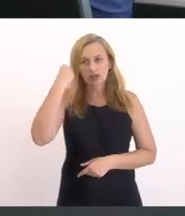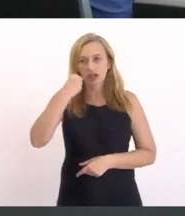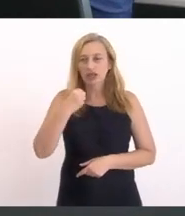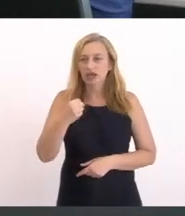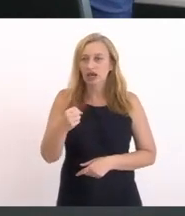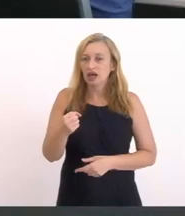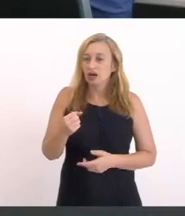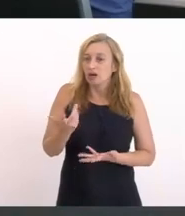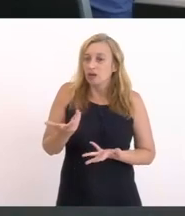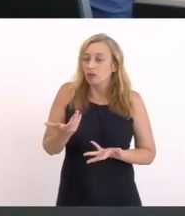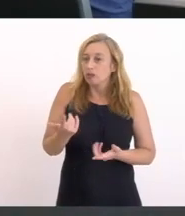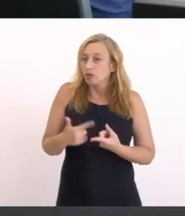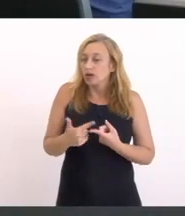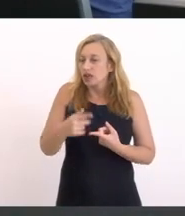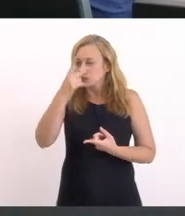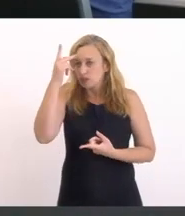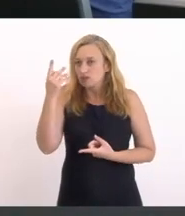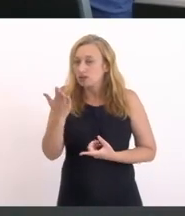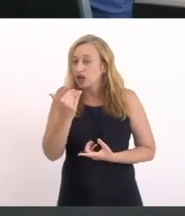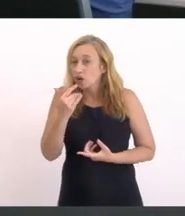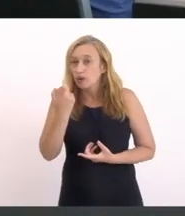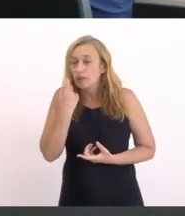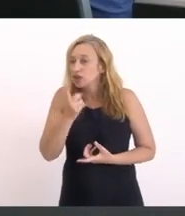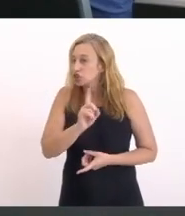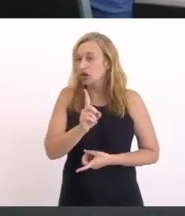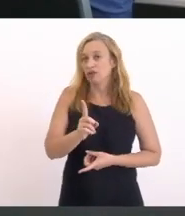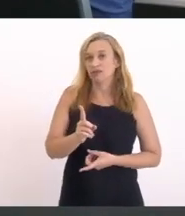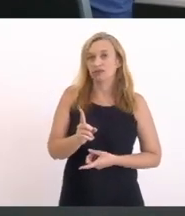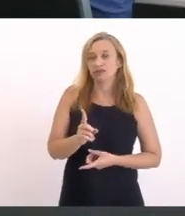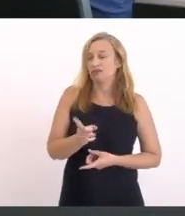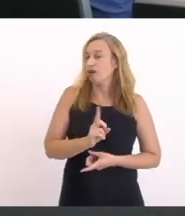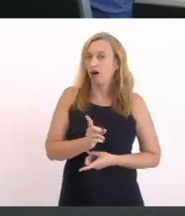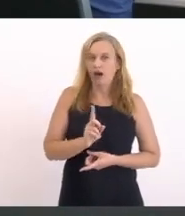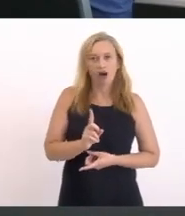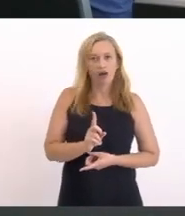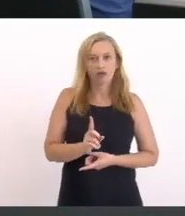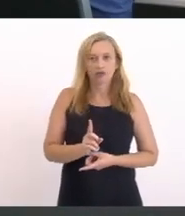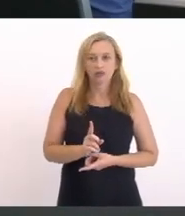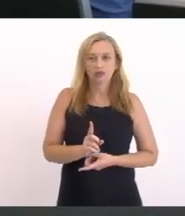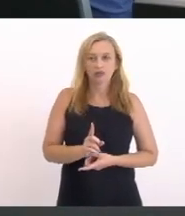comer Nosso peixe Aí já é propaganda sua Entendeu? Não é? Entendeu? Não